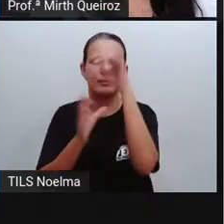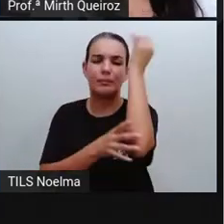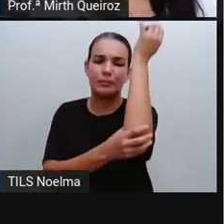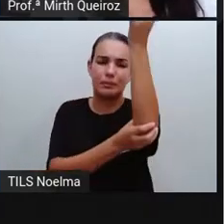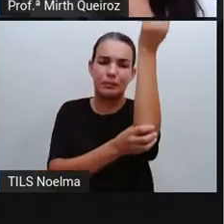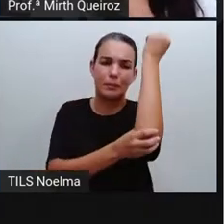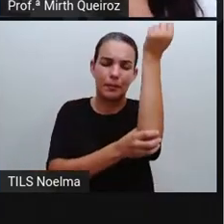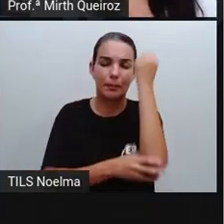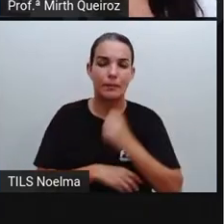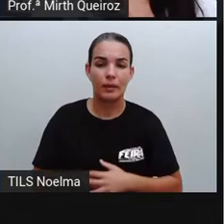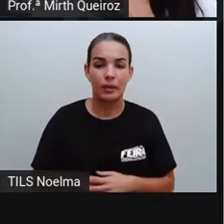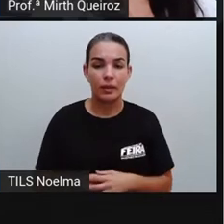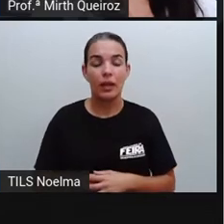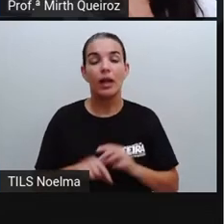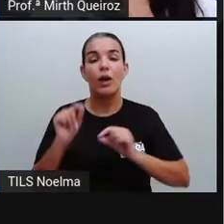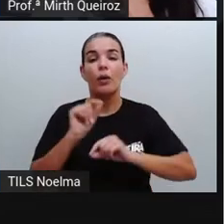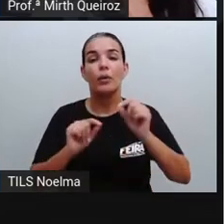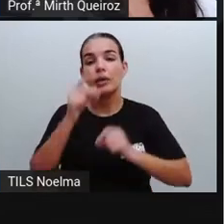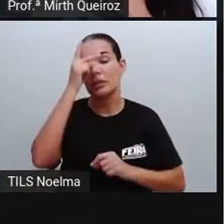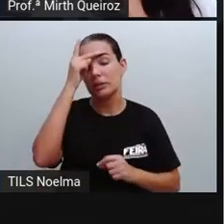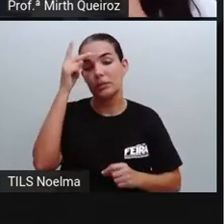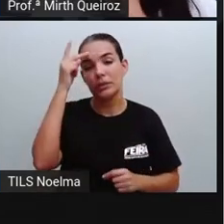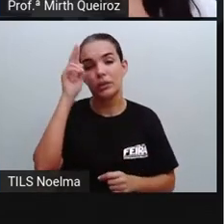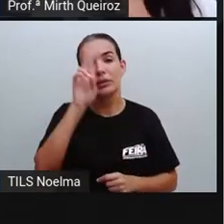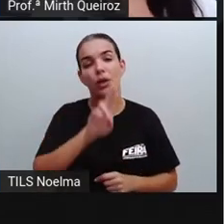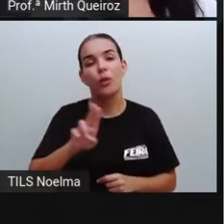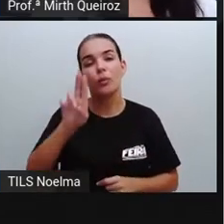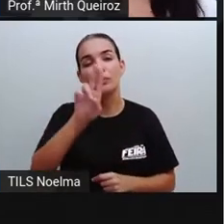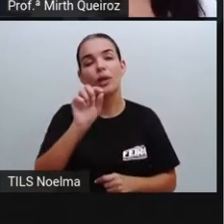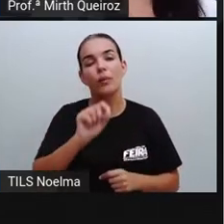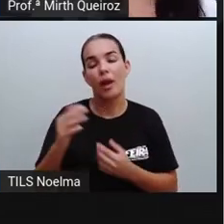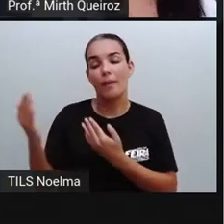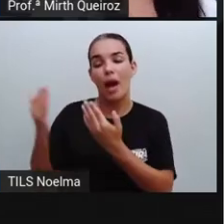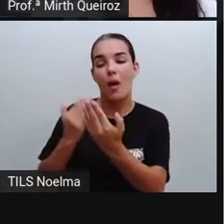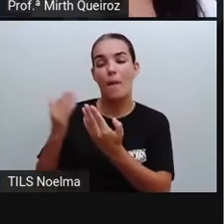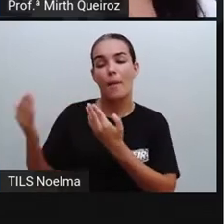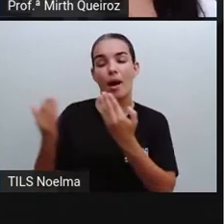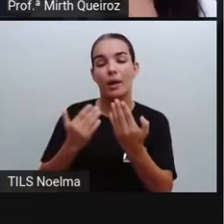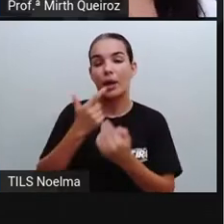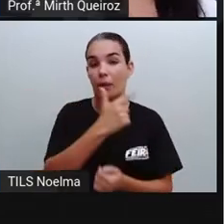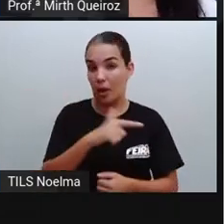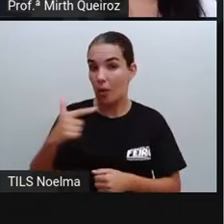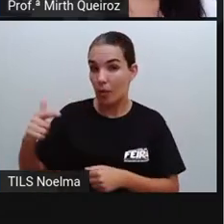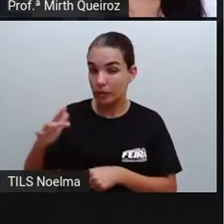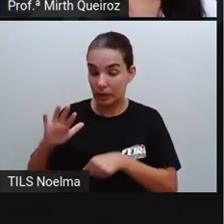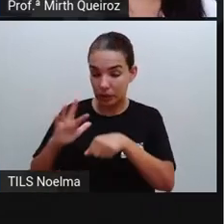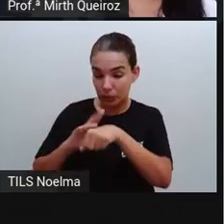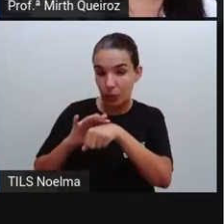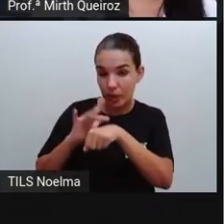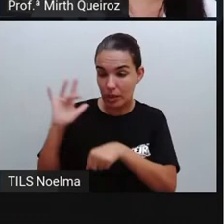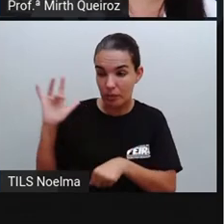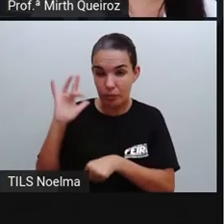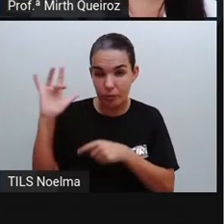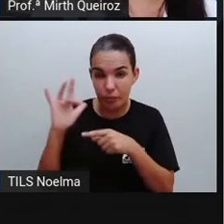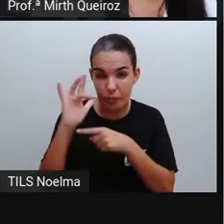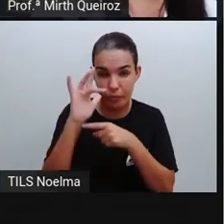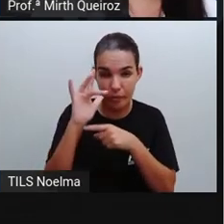o que as pessoas utilizam mais aí para comparar com as outras, né? Doenças zika e